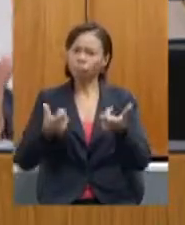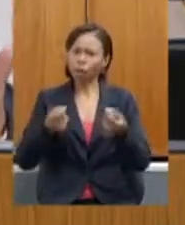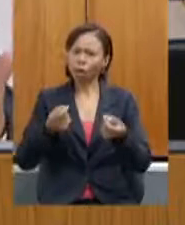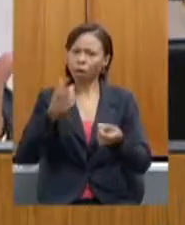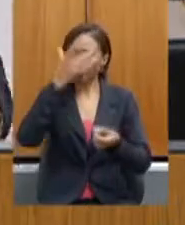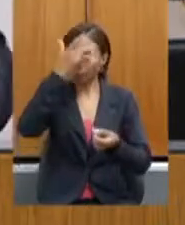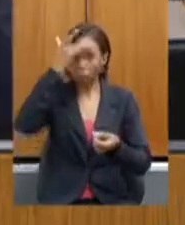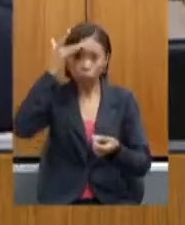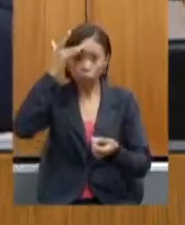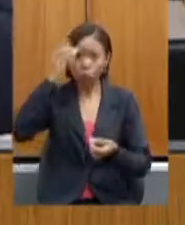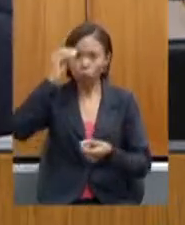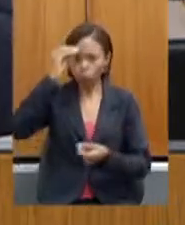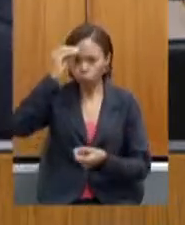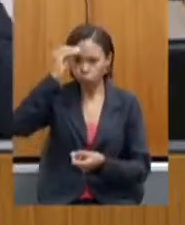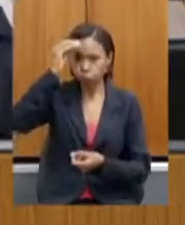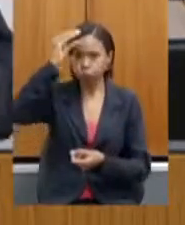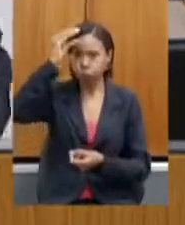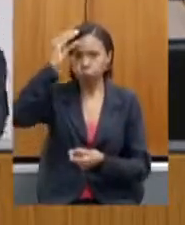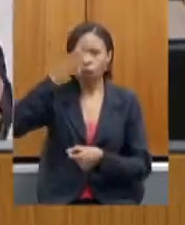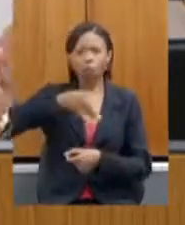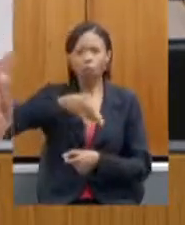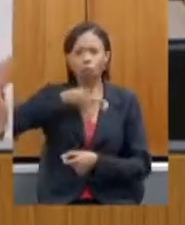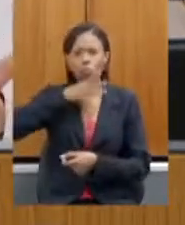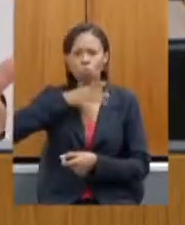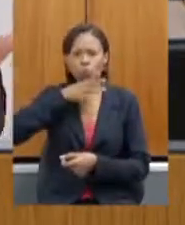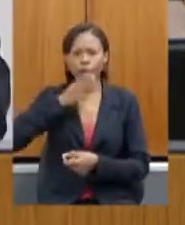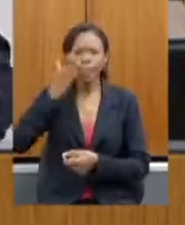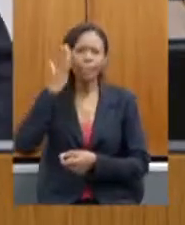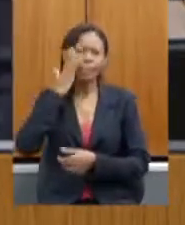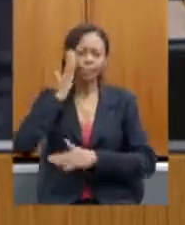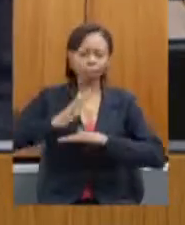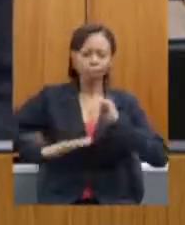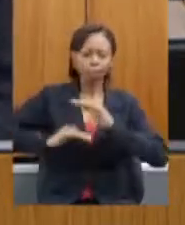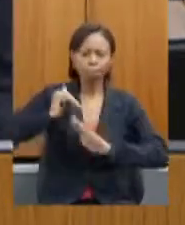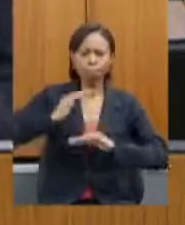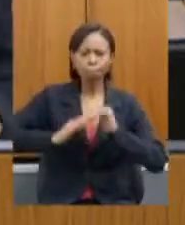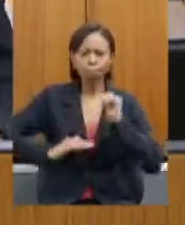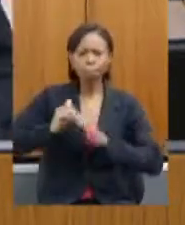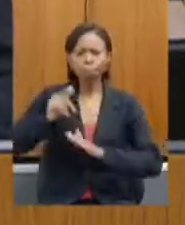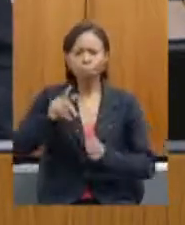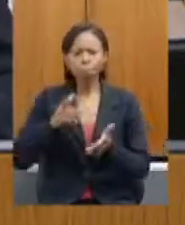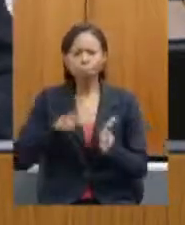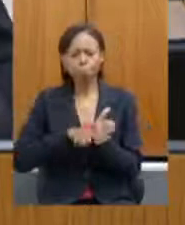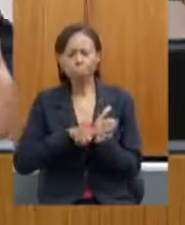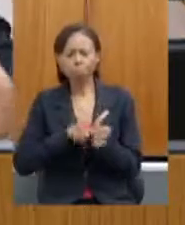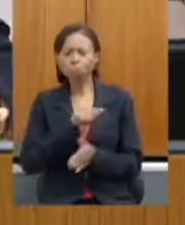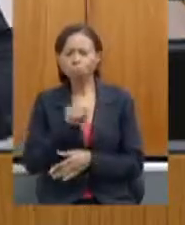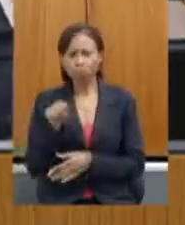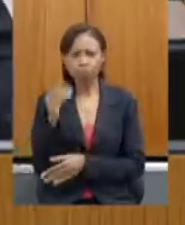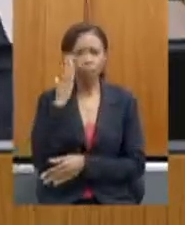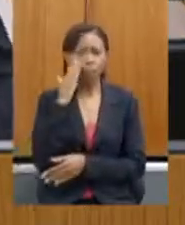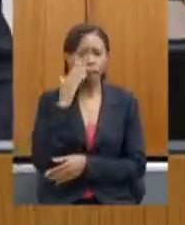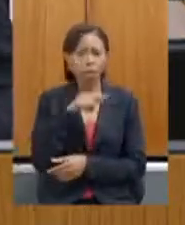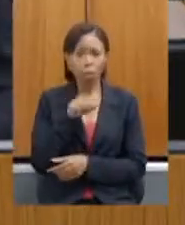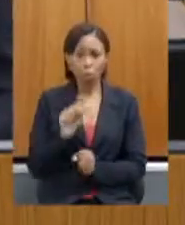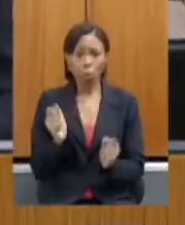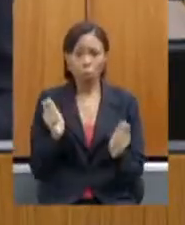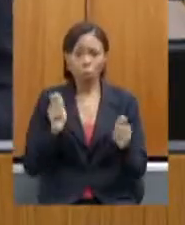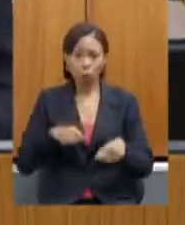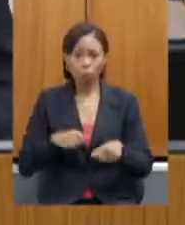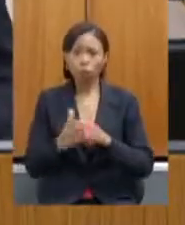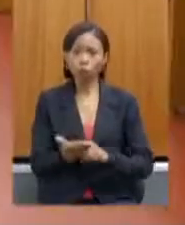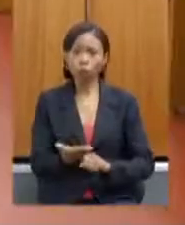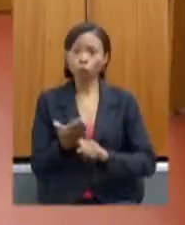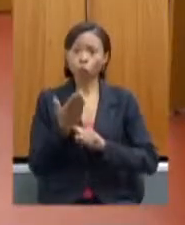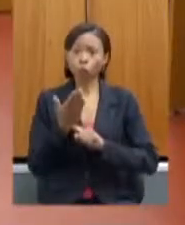tem determinados conhecimentos práticos científicos que poderão agregar muito junto a nossa competente equipe